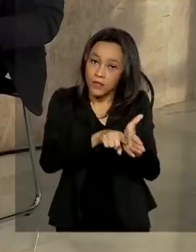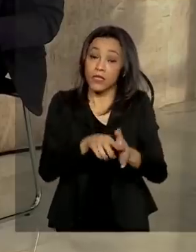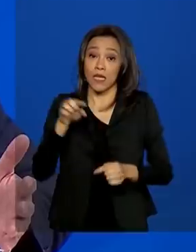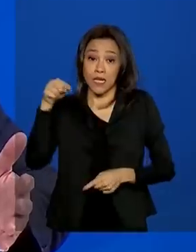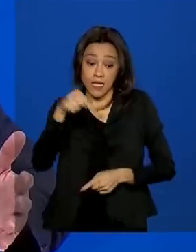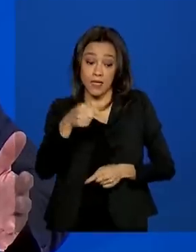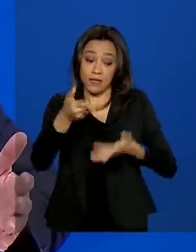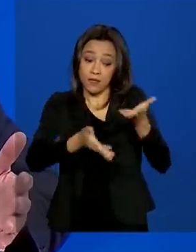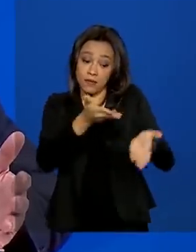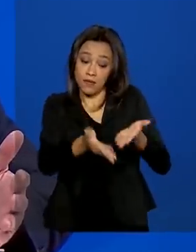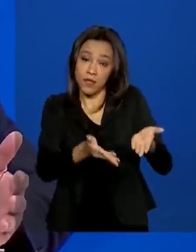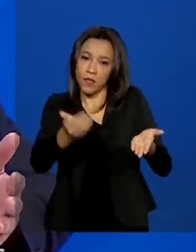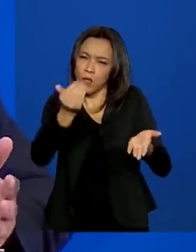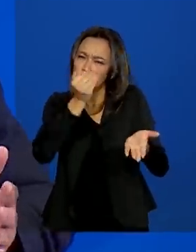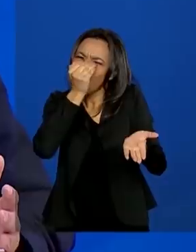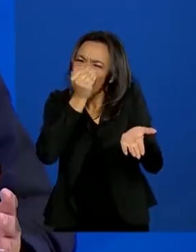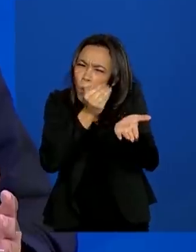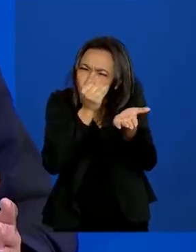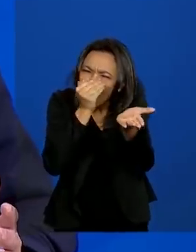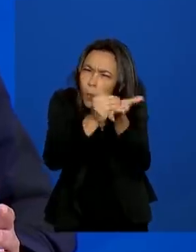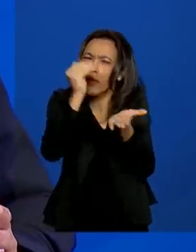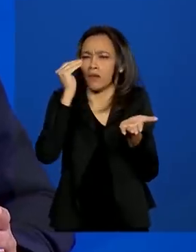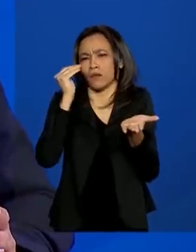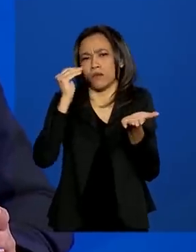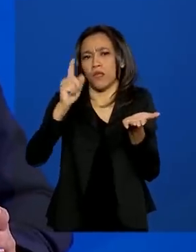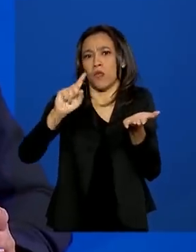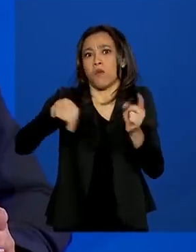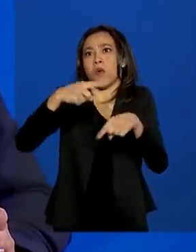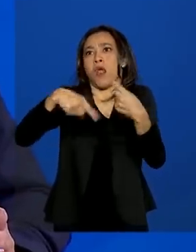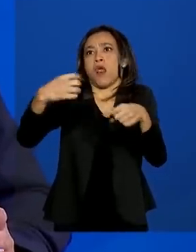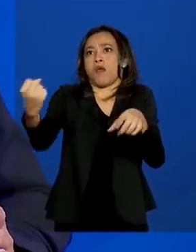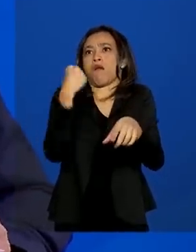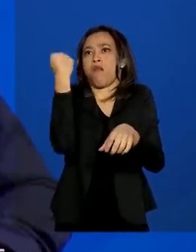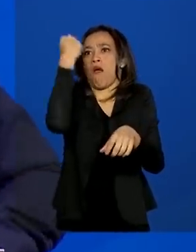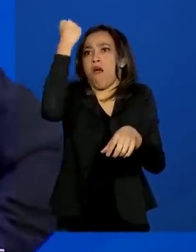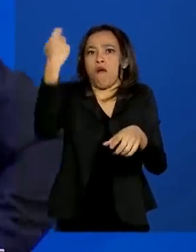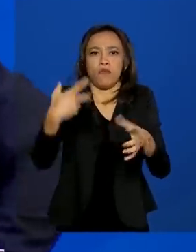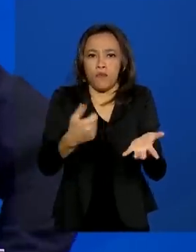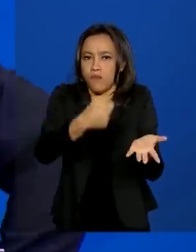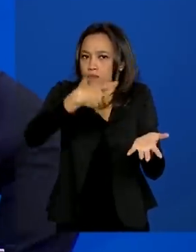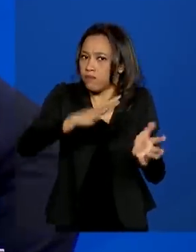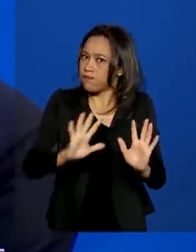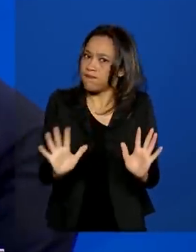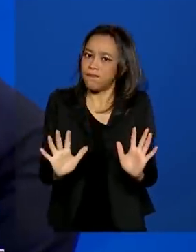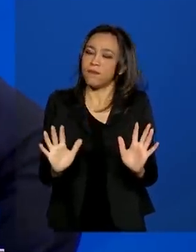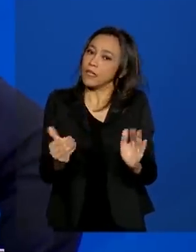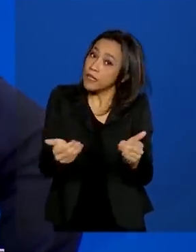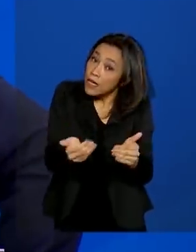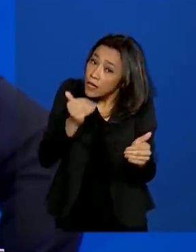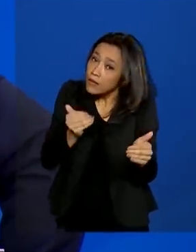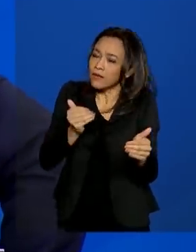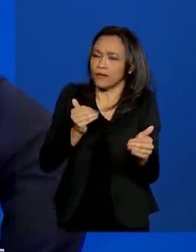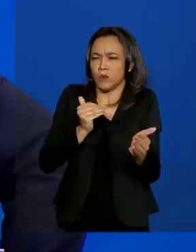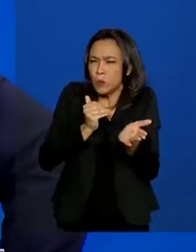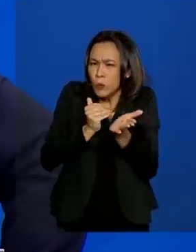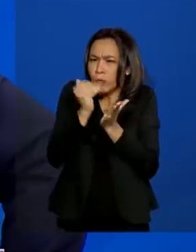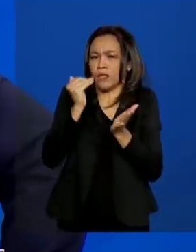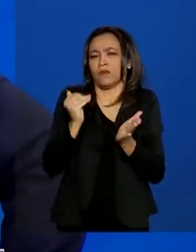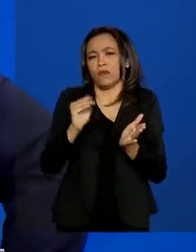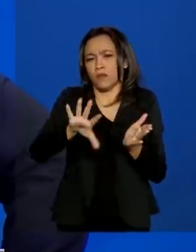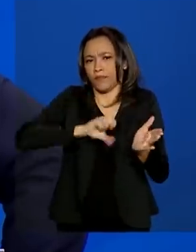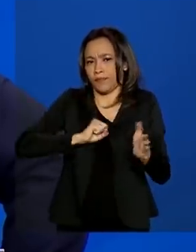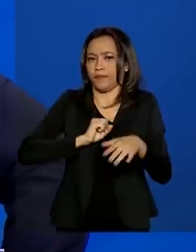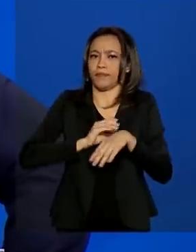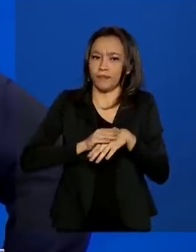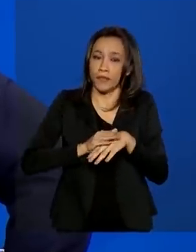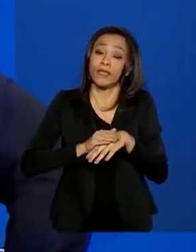tratamento seja feito no início, de forma que a pessoa não evolua para um quadro mais complexo e as pessoas que participam,